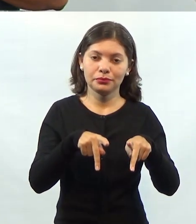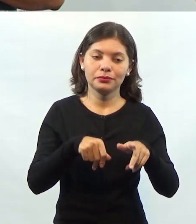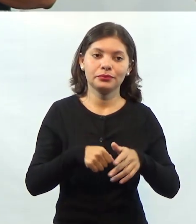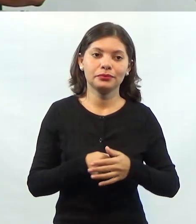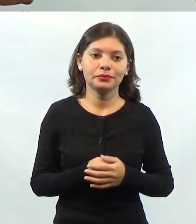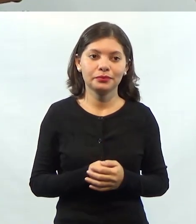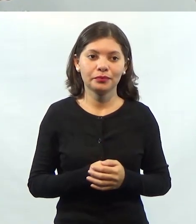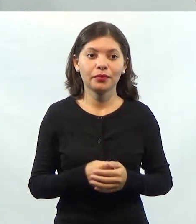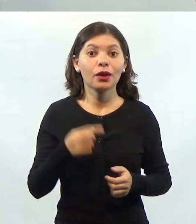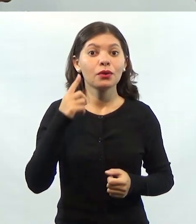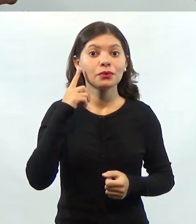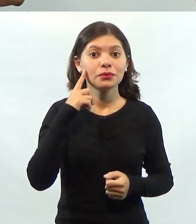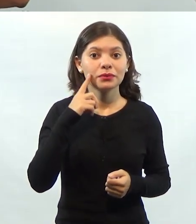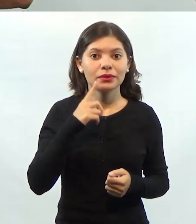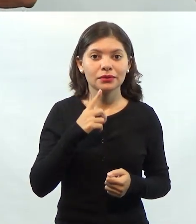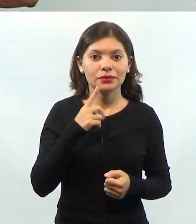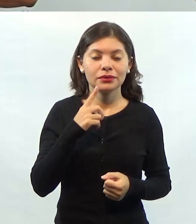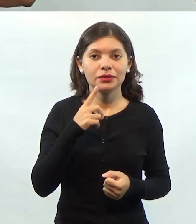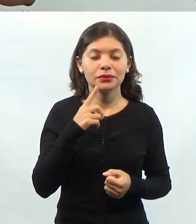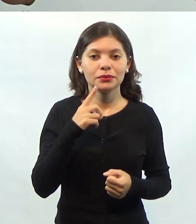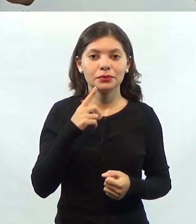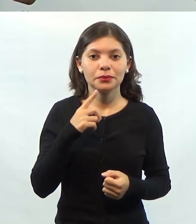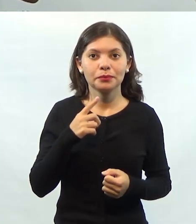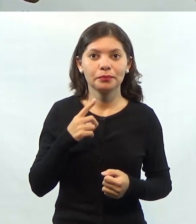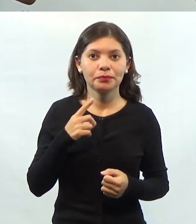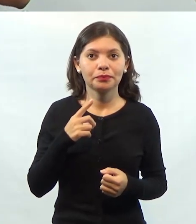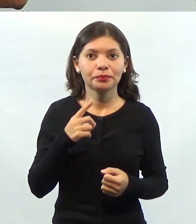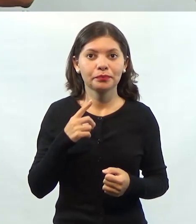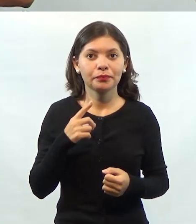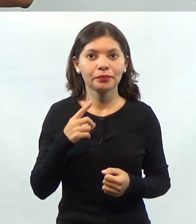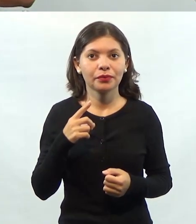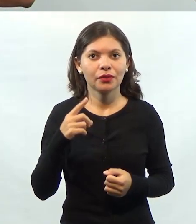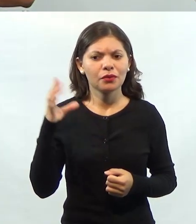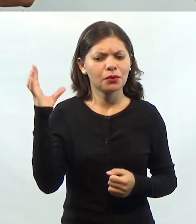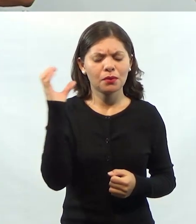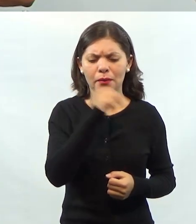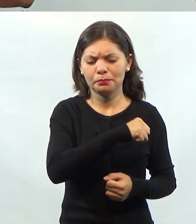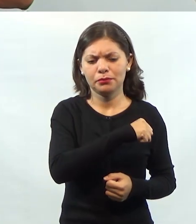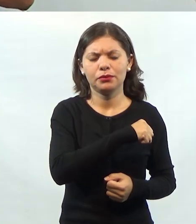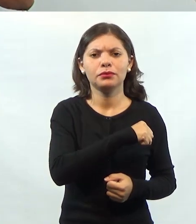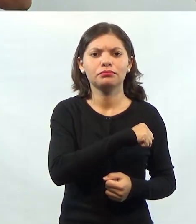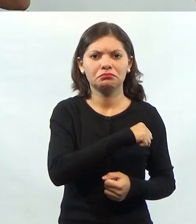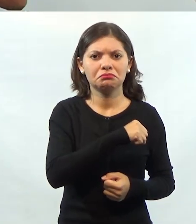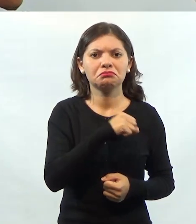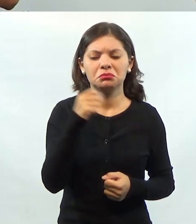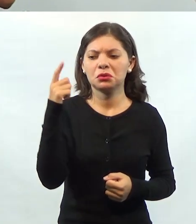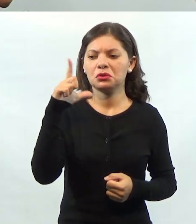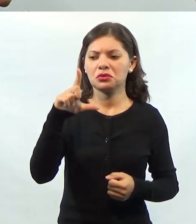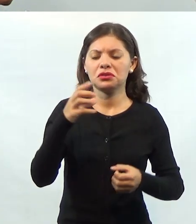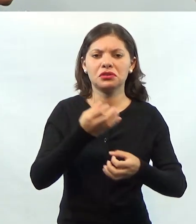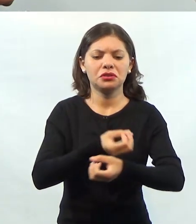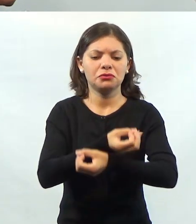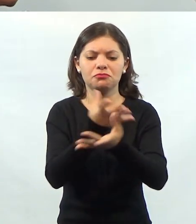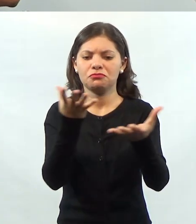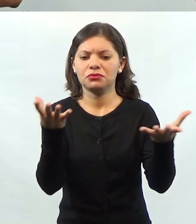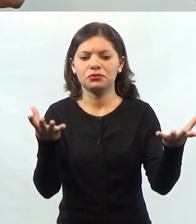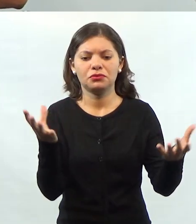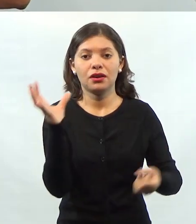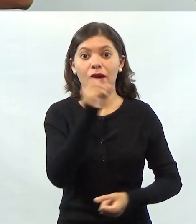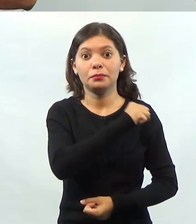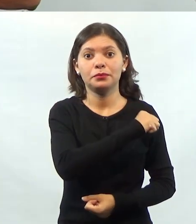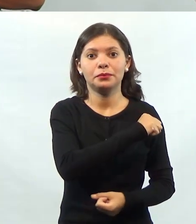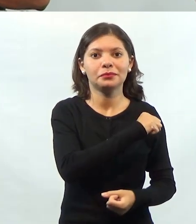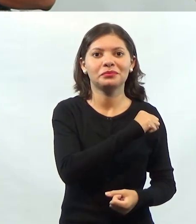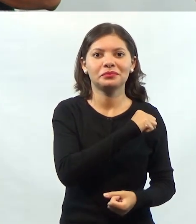Eles foram eficazes, conseguiram disponibilizar a vacina rapidamente.